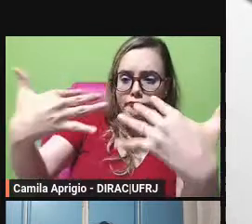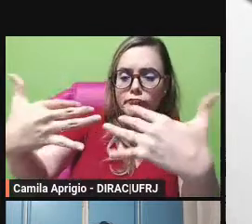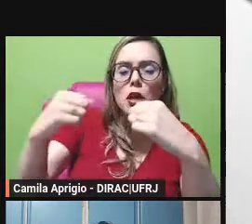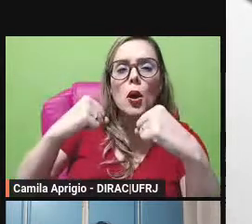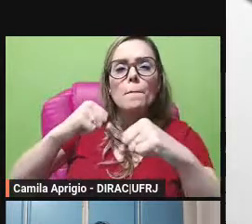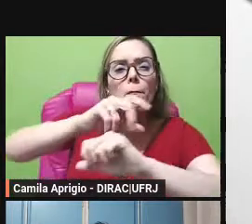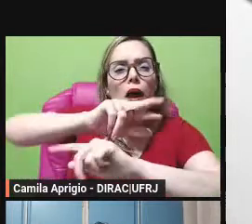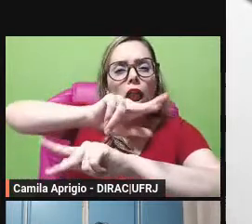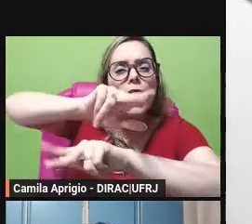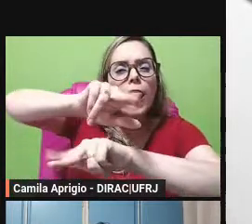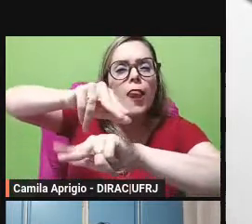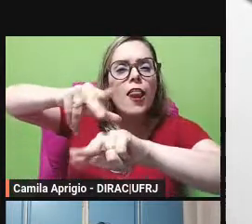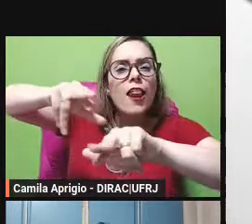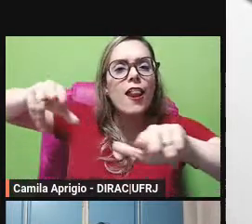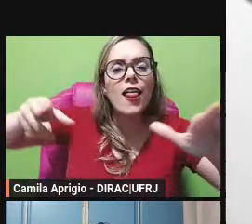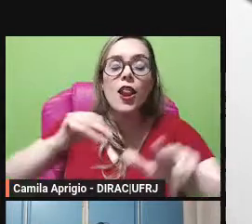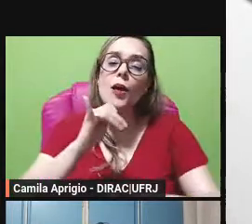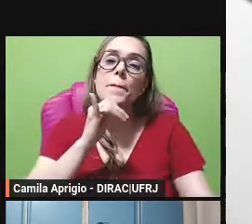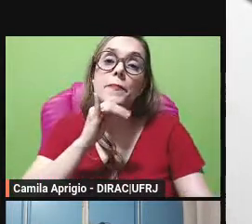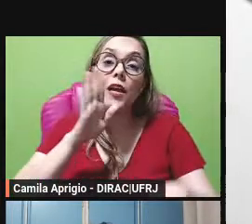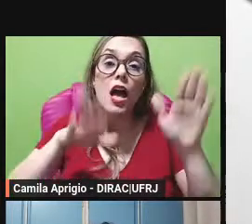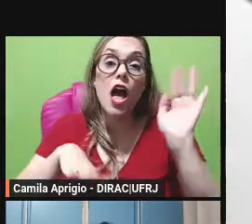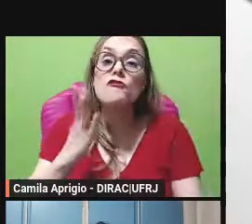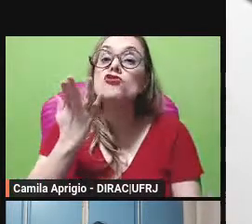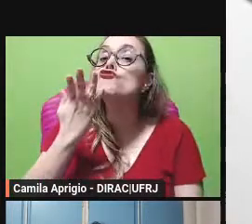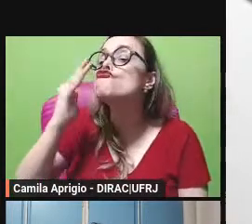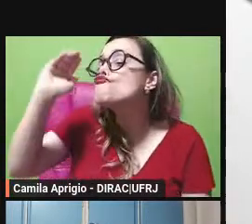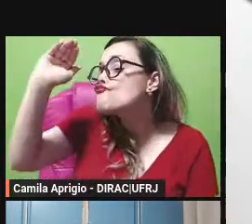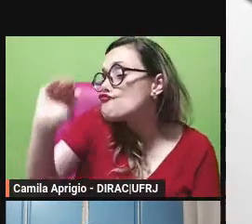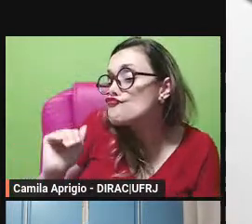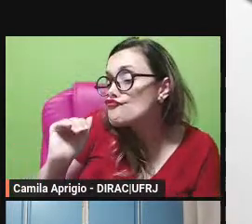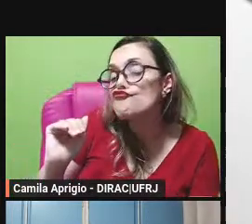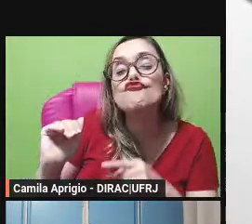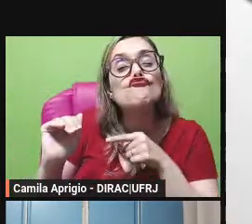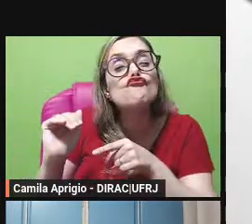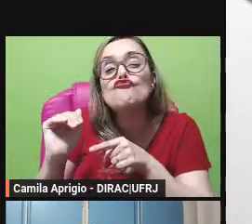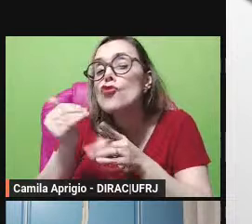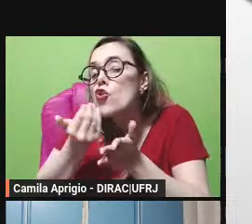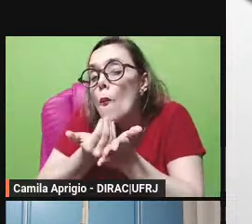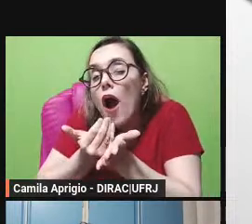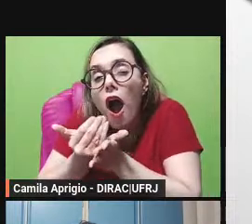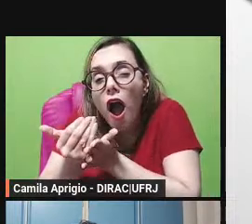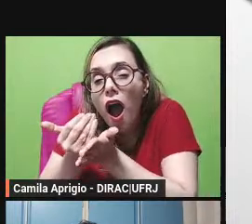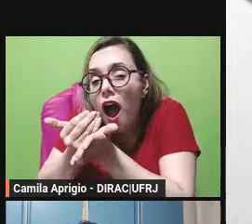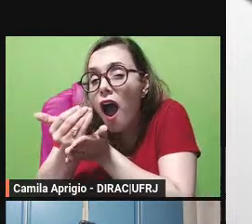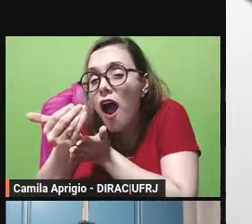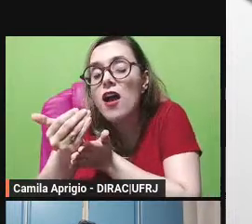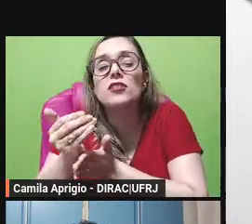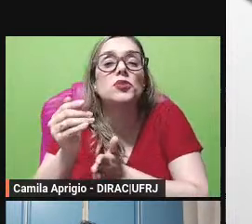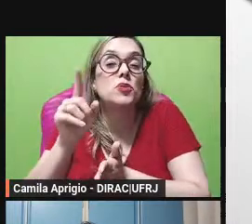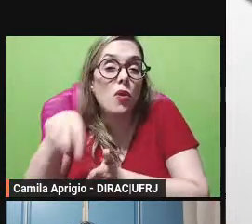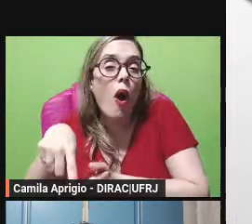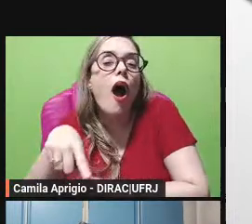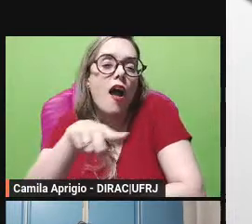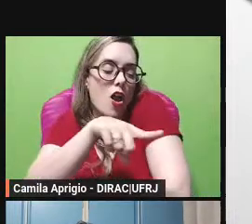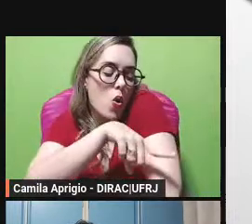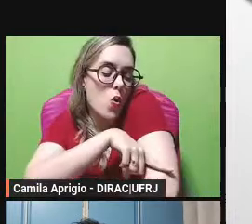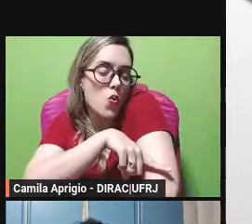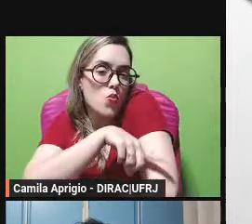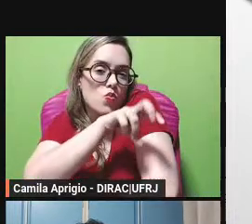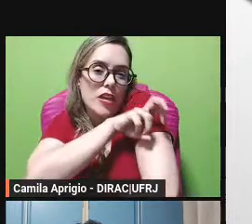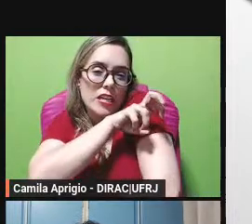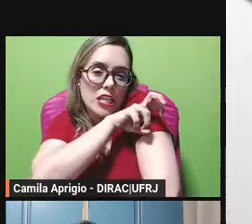leitura né de crianças muito pequenas ali hoje se chama de fundamental um né dos anos